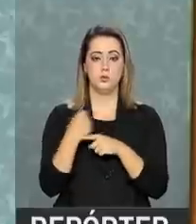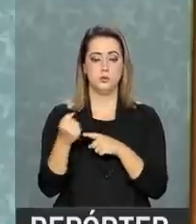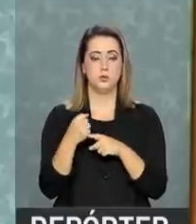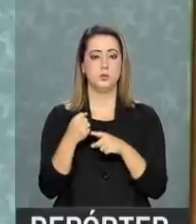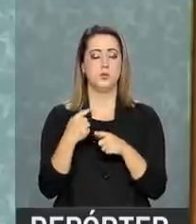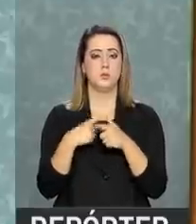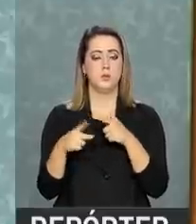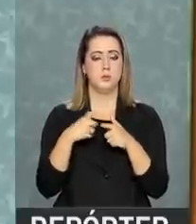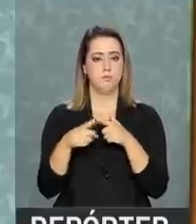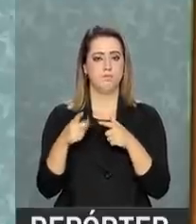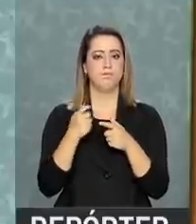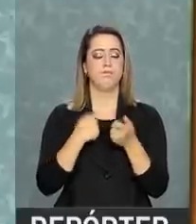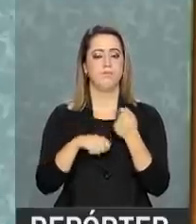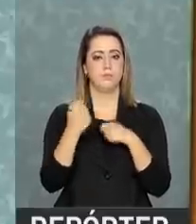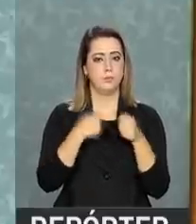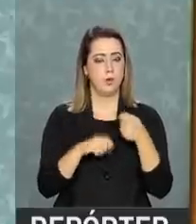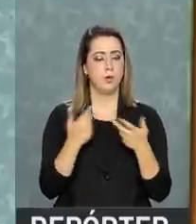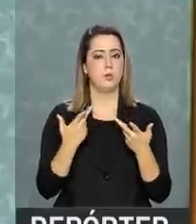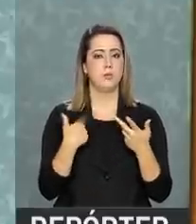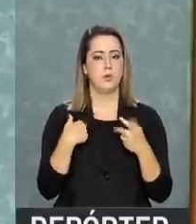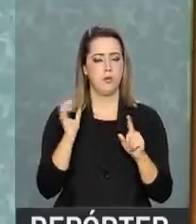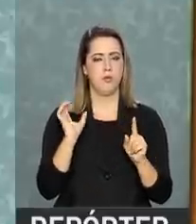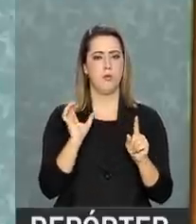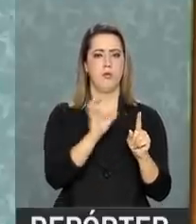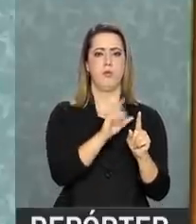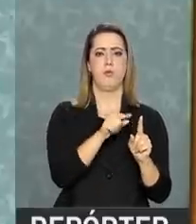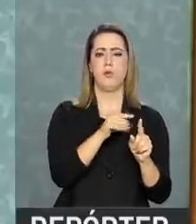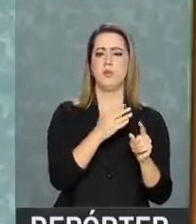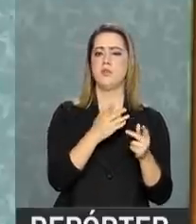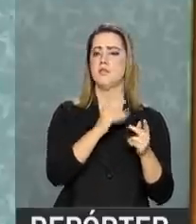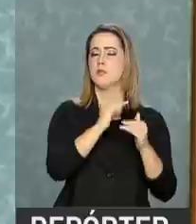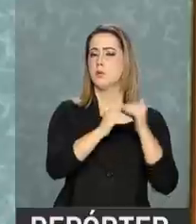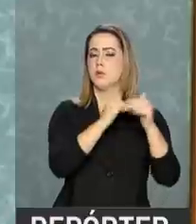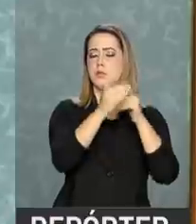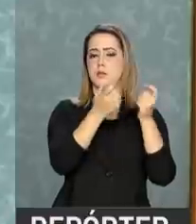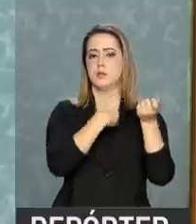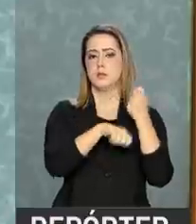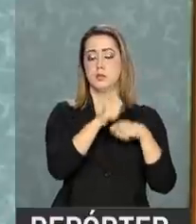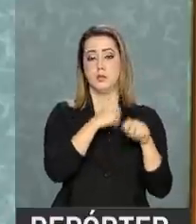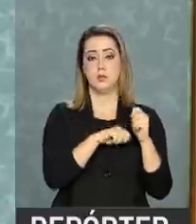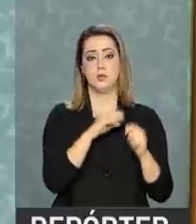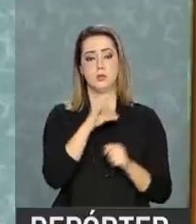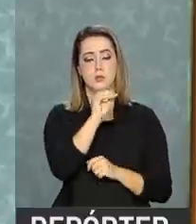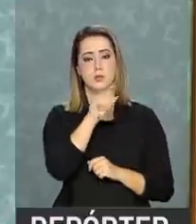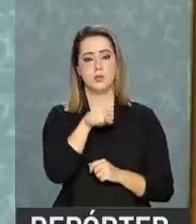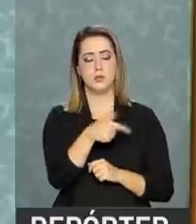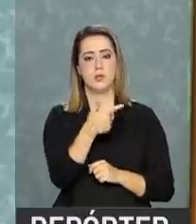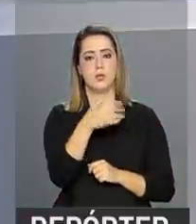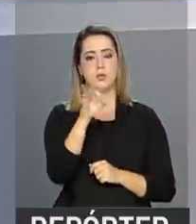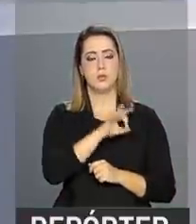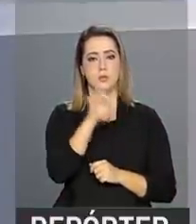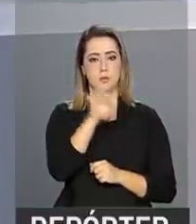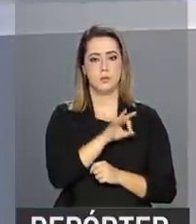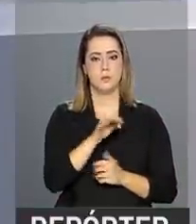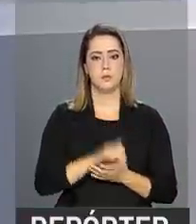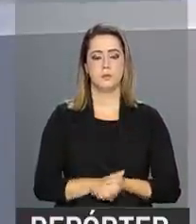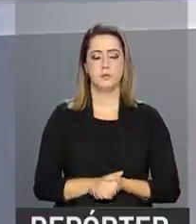e pode ter um impacto no crescimento da economia da ordem de 0,2%.